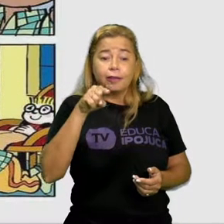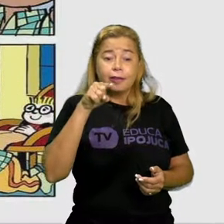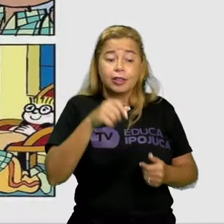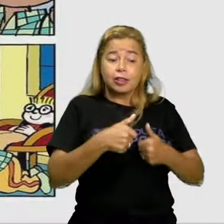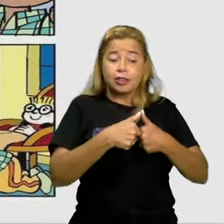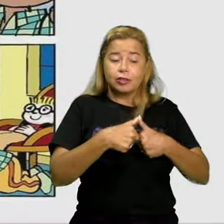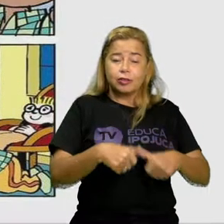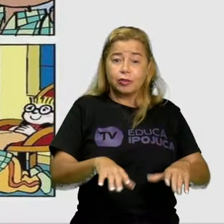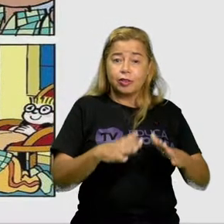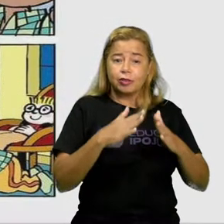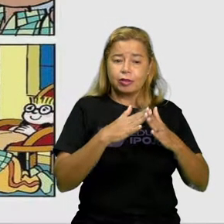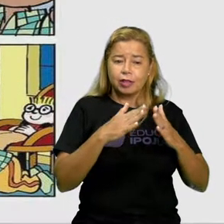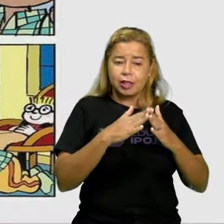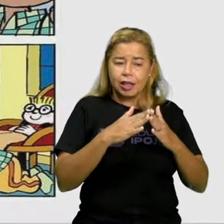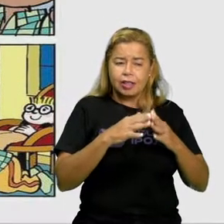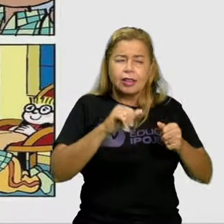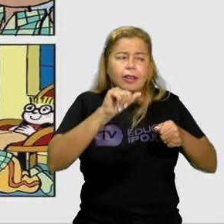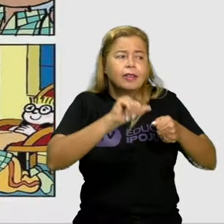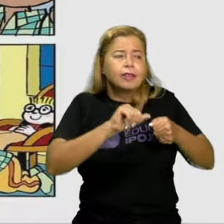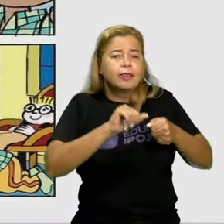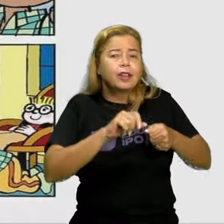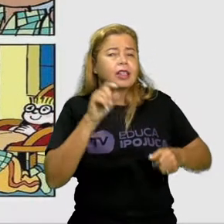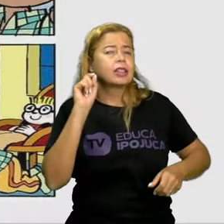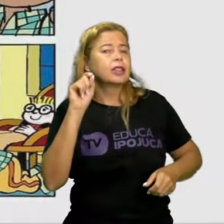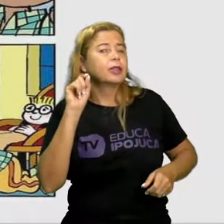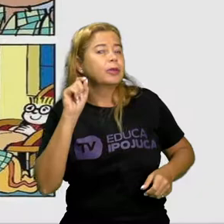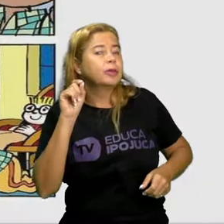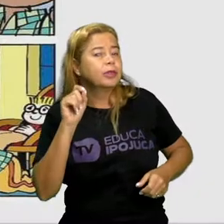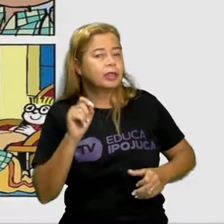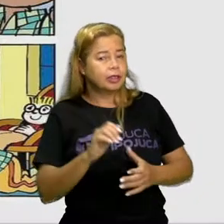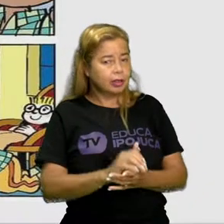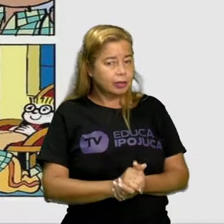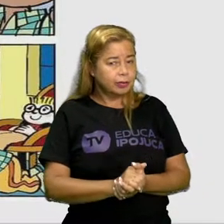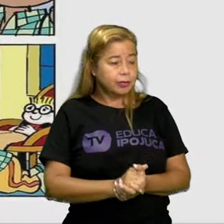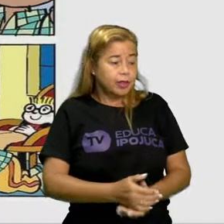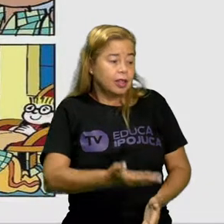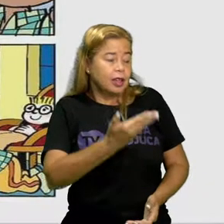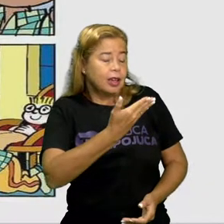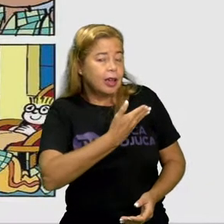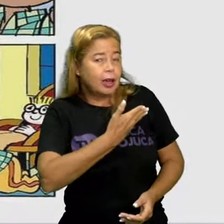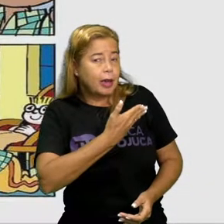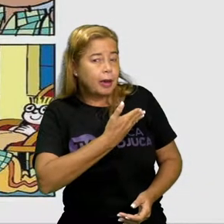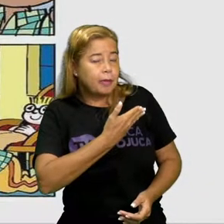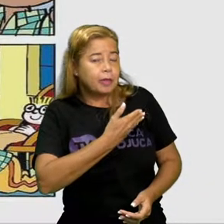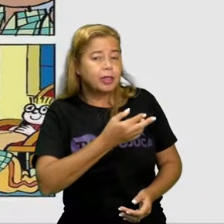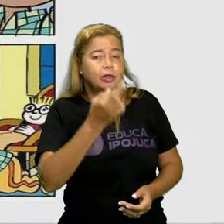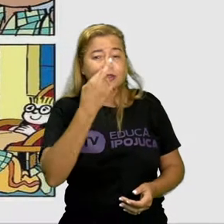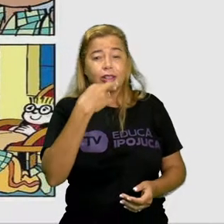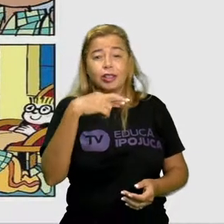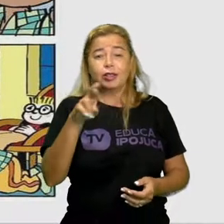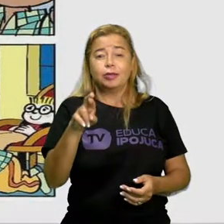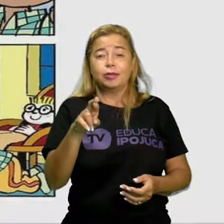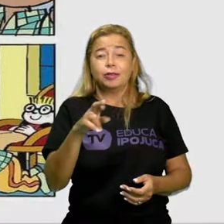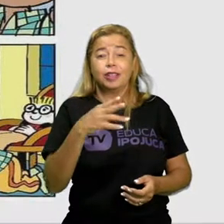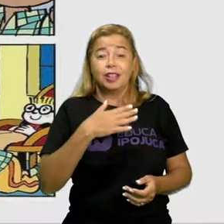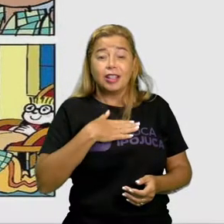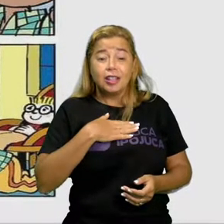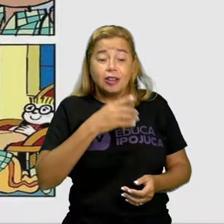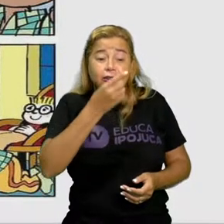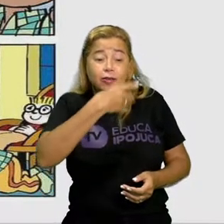Aí os amigos do Maluquinho respondem Atacar a geladeira!